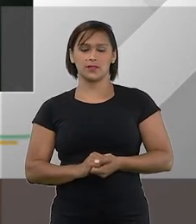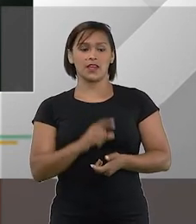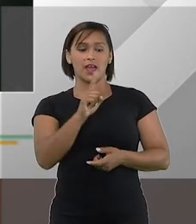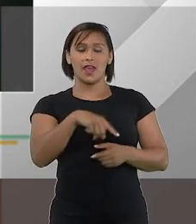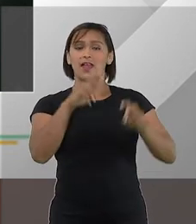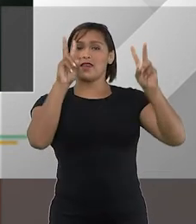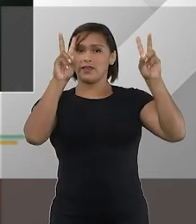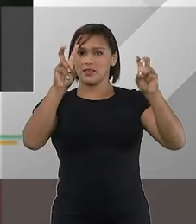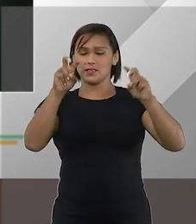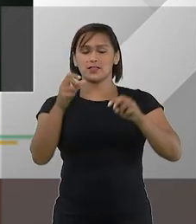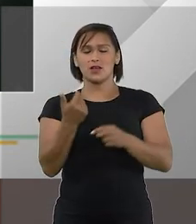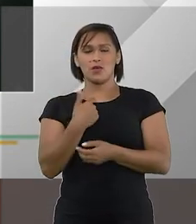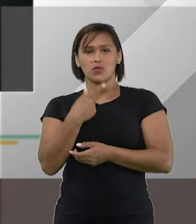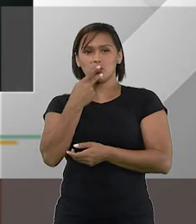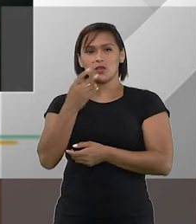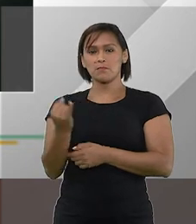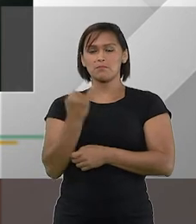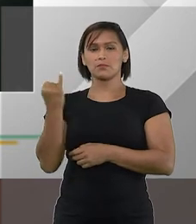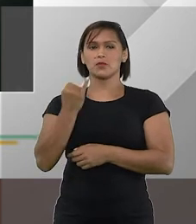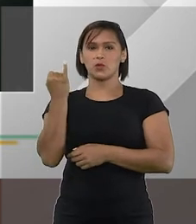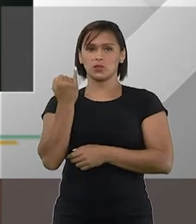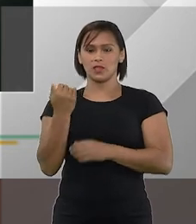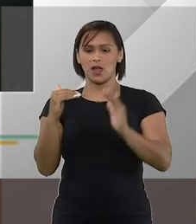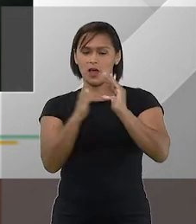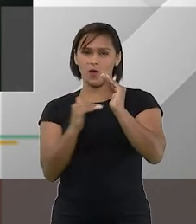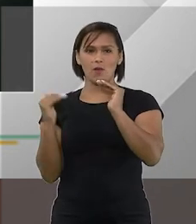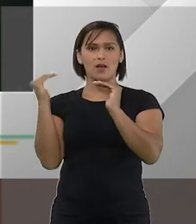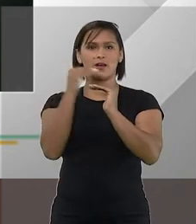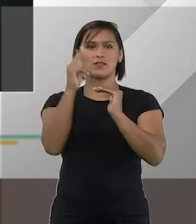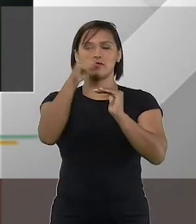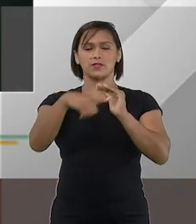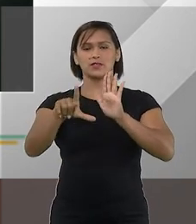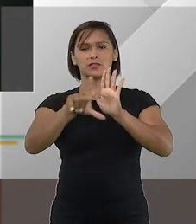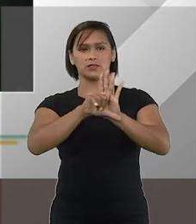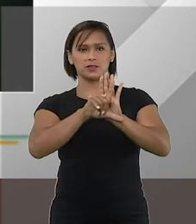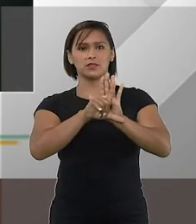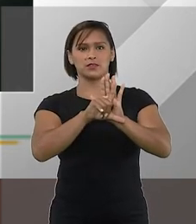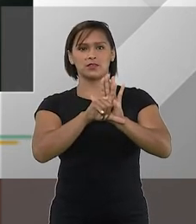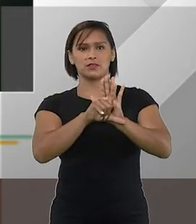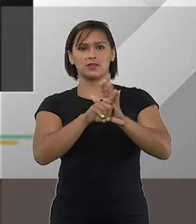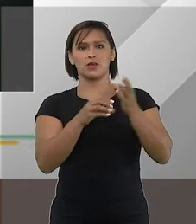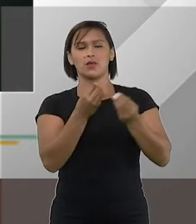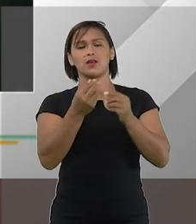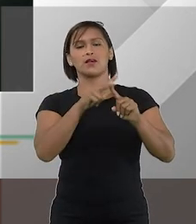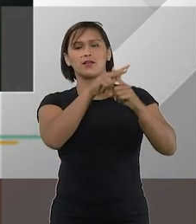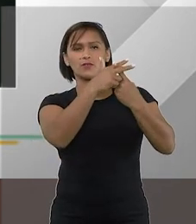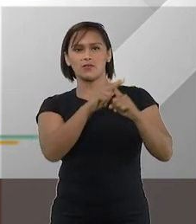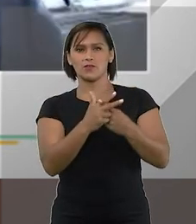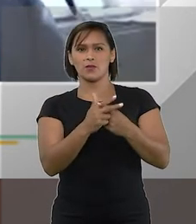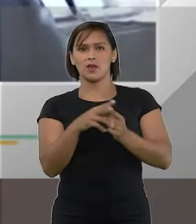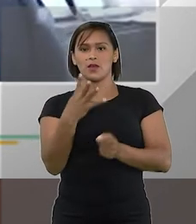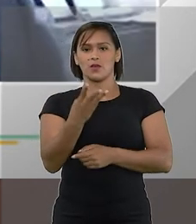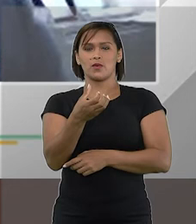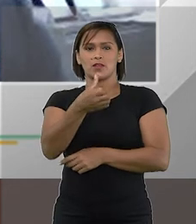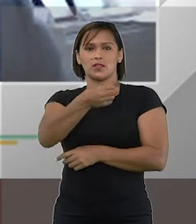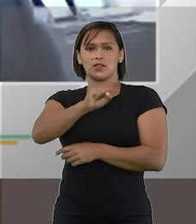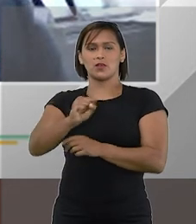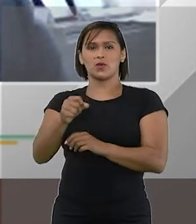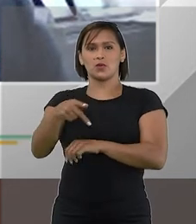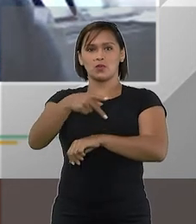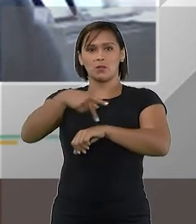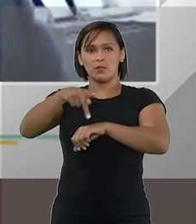esse é um outro esse é um outro aspecto super importante um avanço da nossa legislação com essa reforma 48